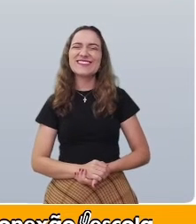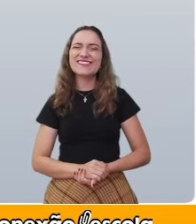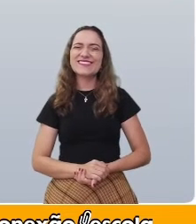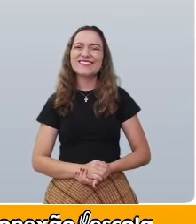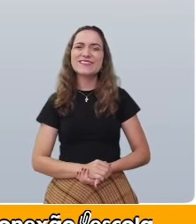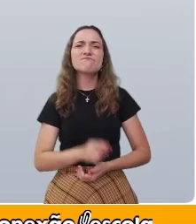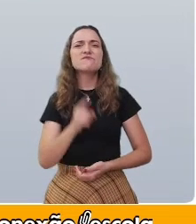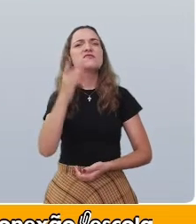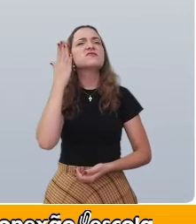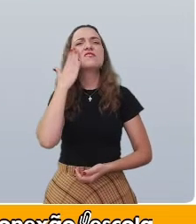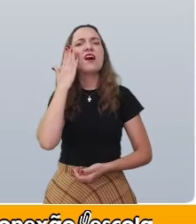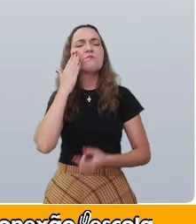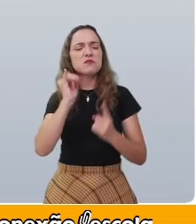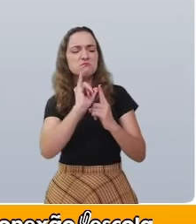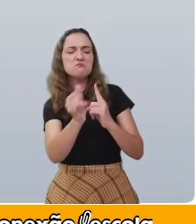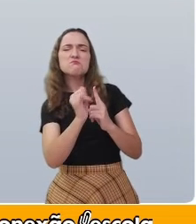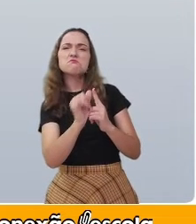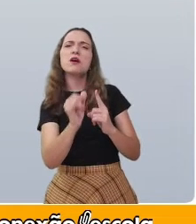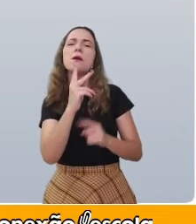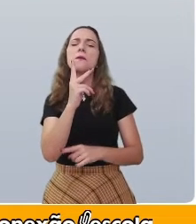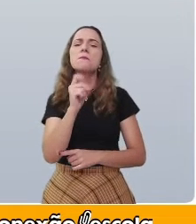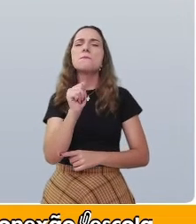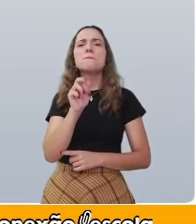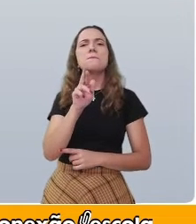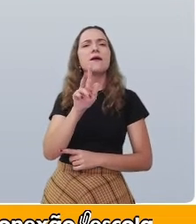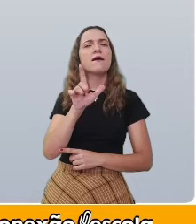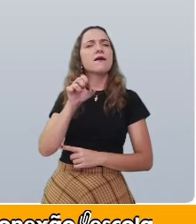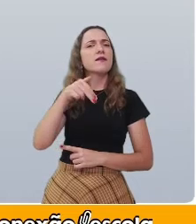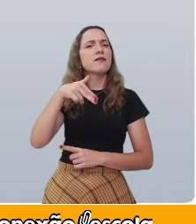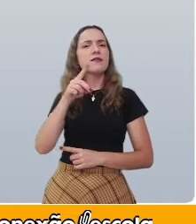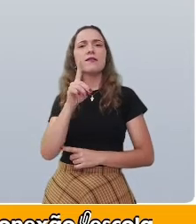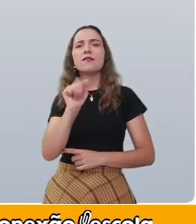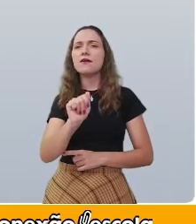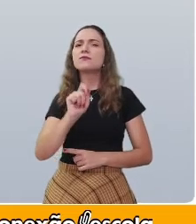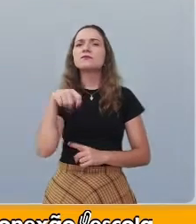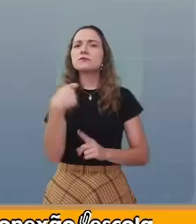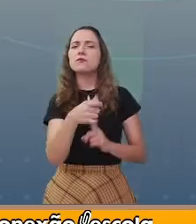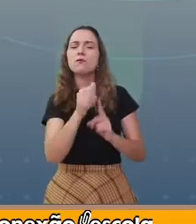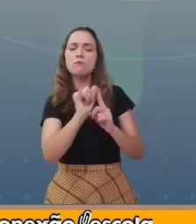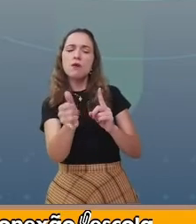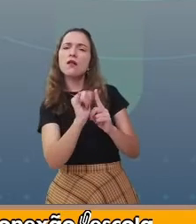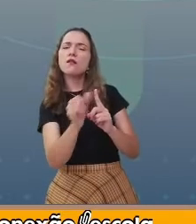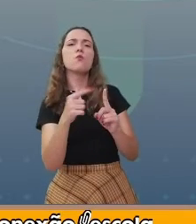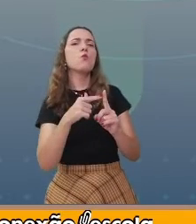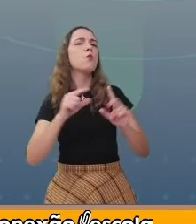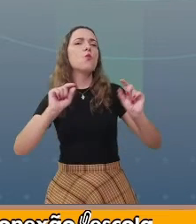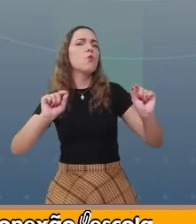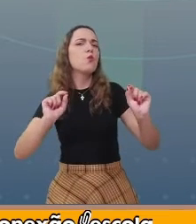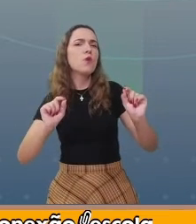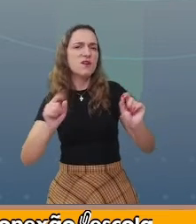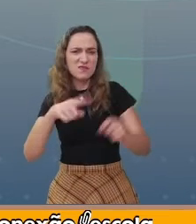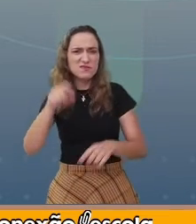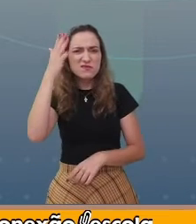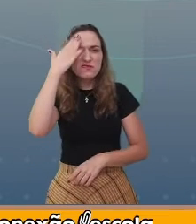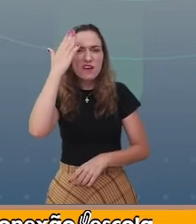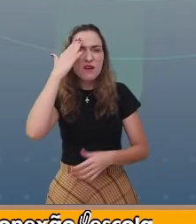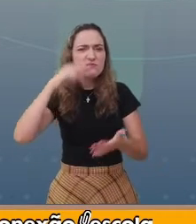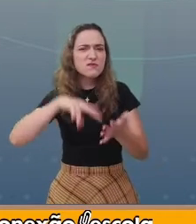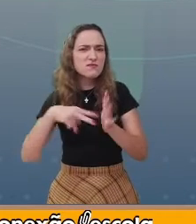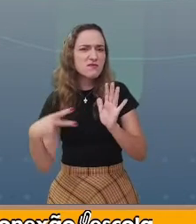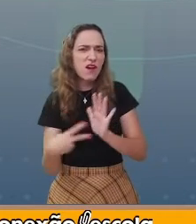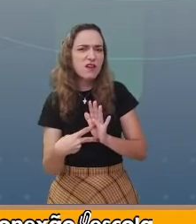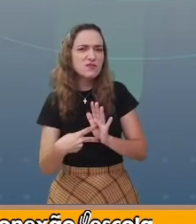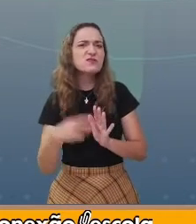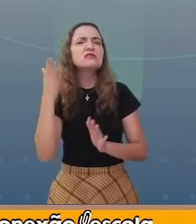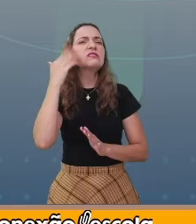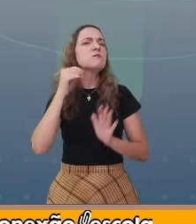Você sabe o que é uma parlenda? Já ouviu falar sobre parlenda? Conhece esse texto?